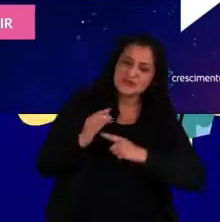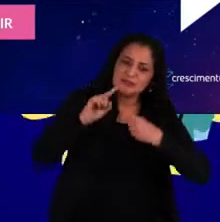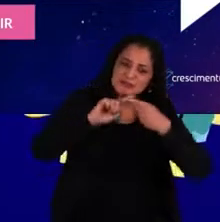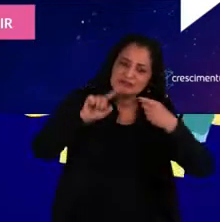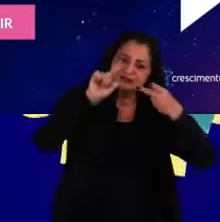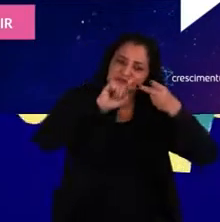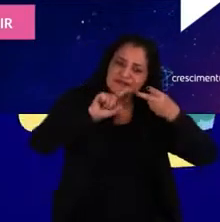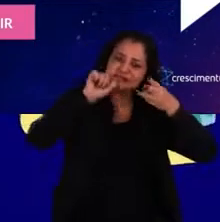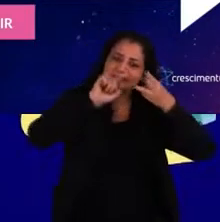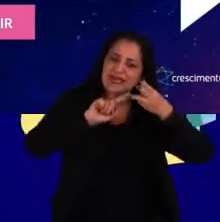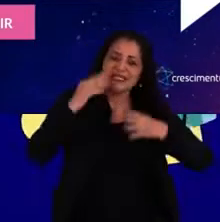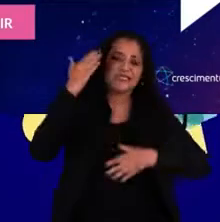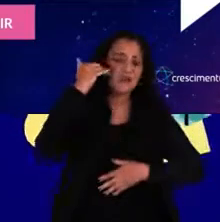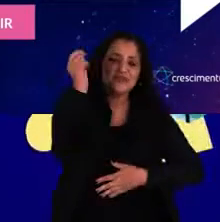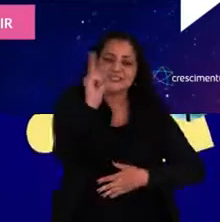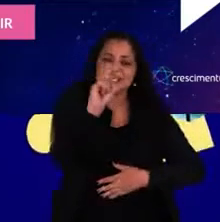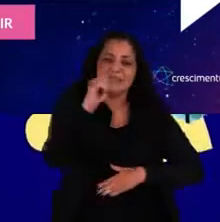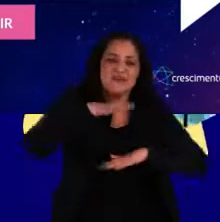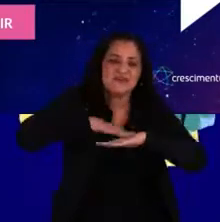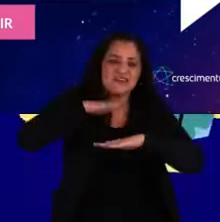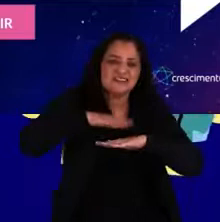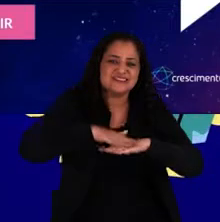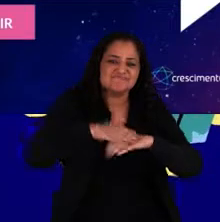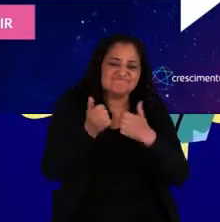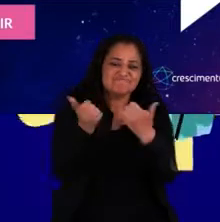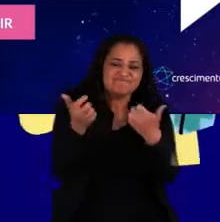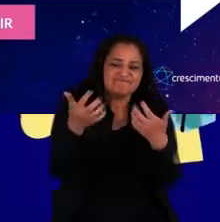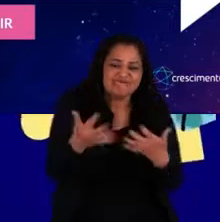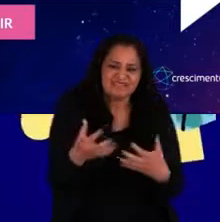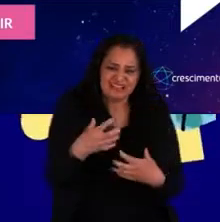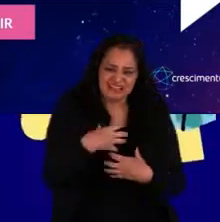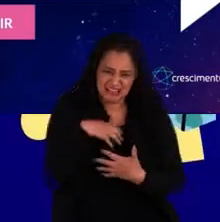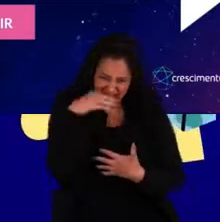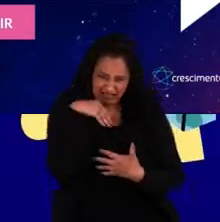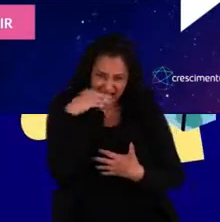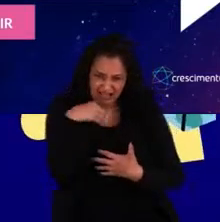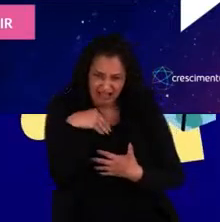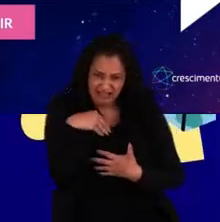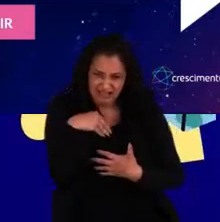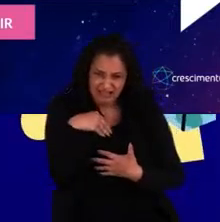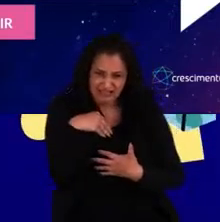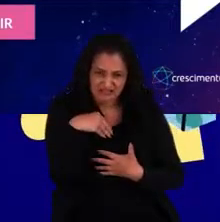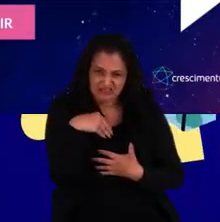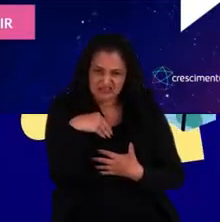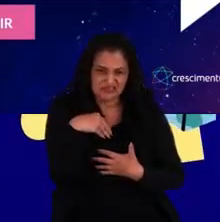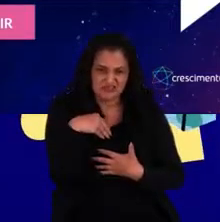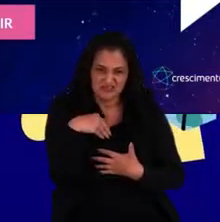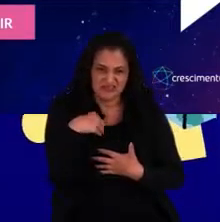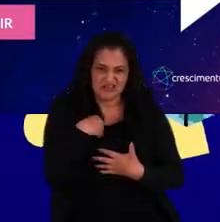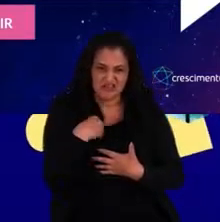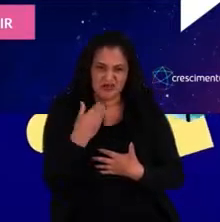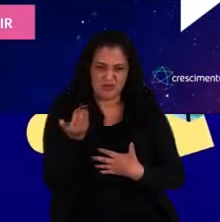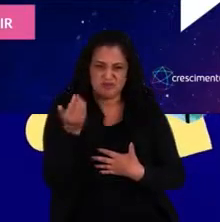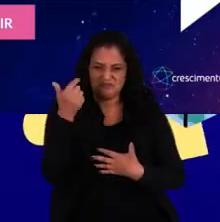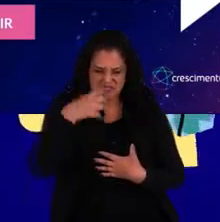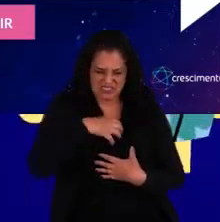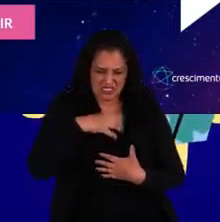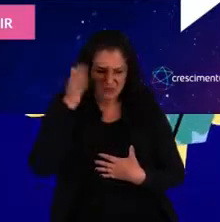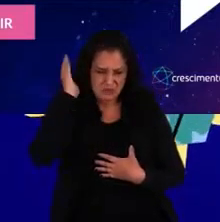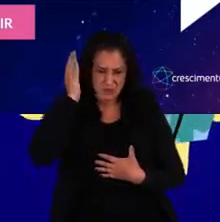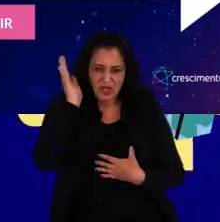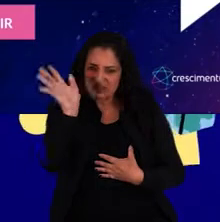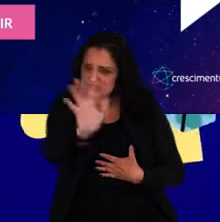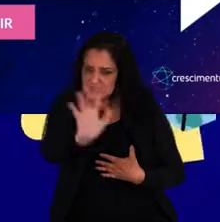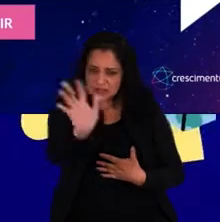aonde eu não sei fazer. E para isso, eu não me sentir mais fraco ou me sentir incompetente nesse lugar.